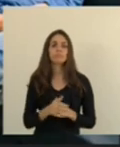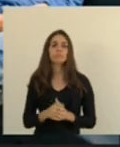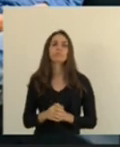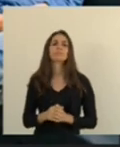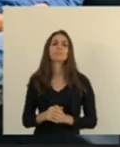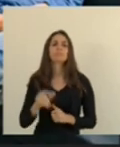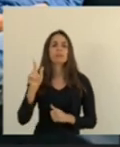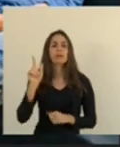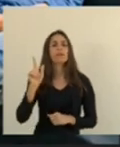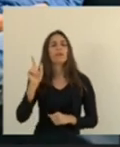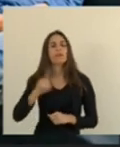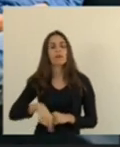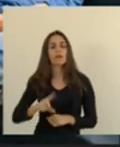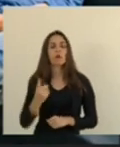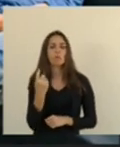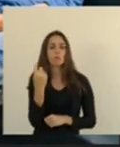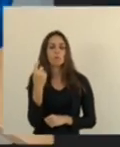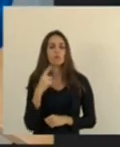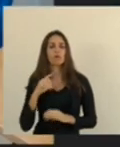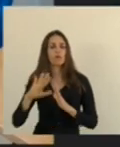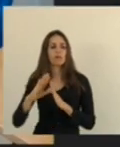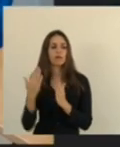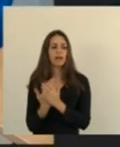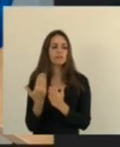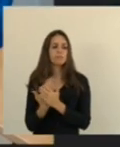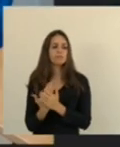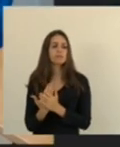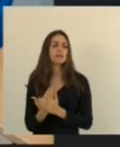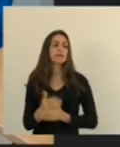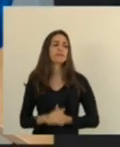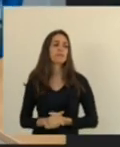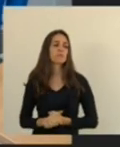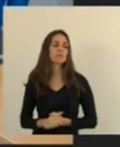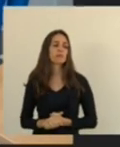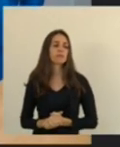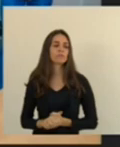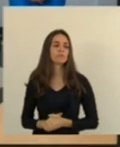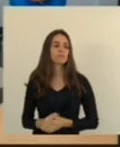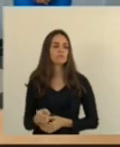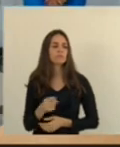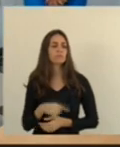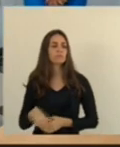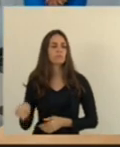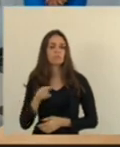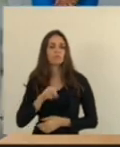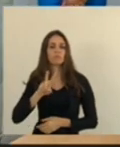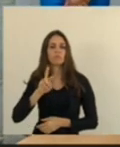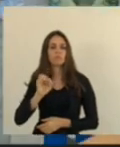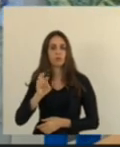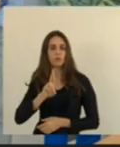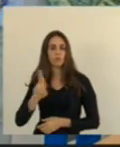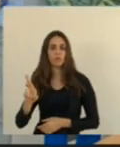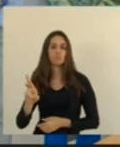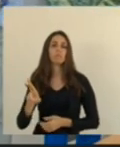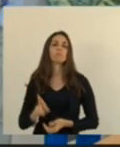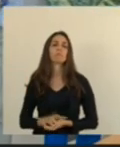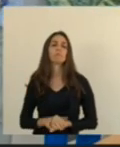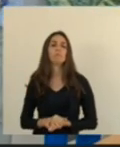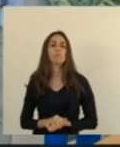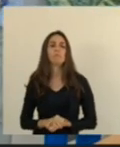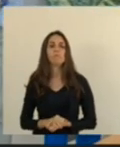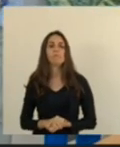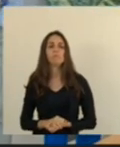Essa é a única escola que tem. Essa escola está desativada. Vitor, não deixe de